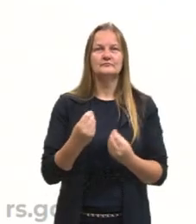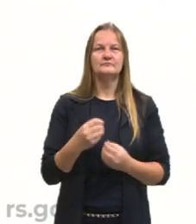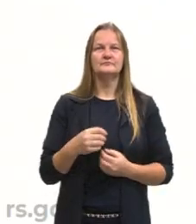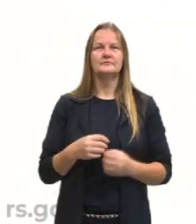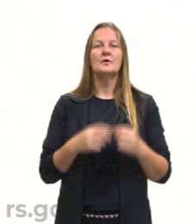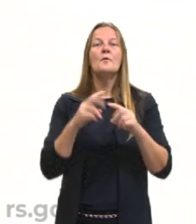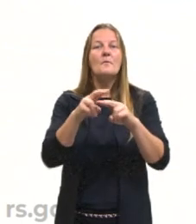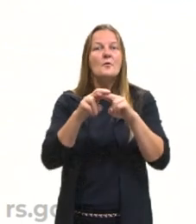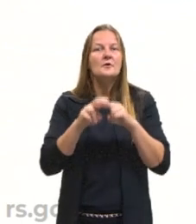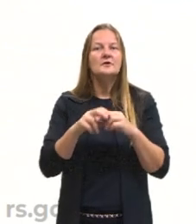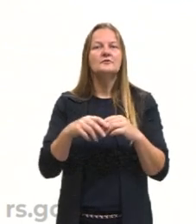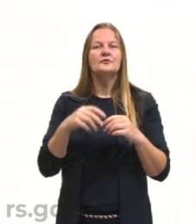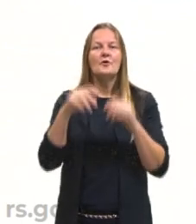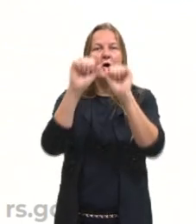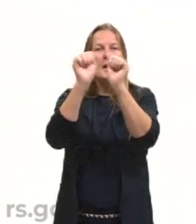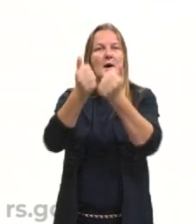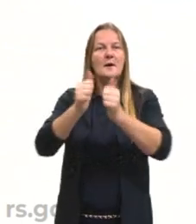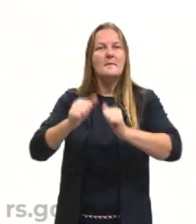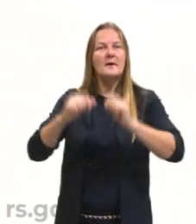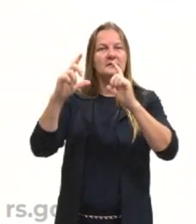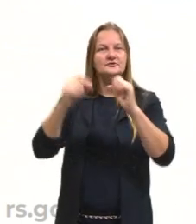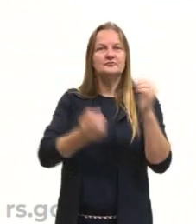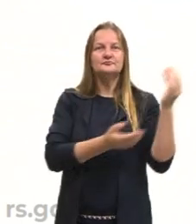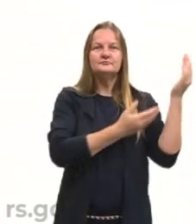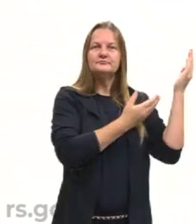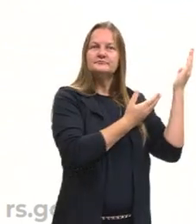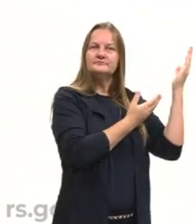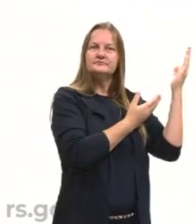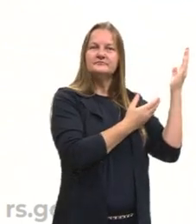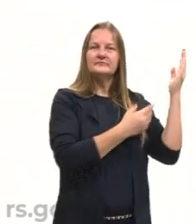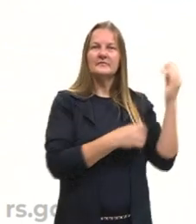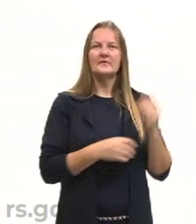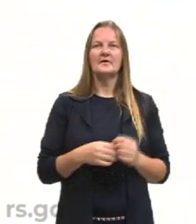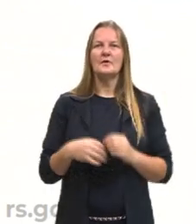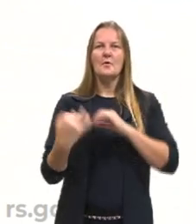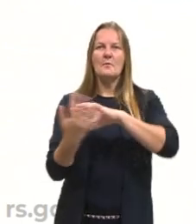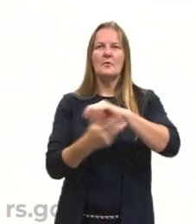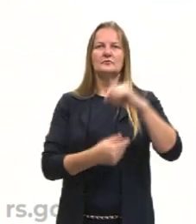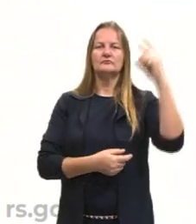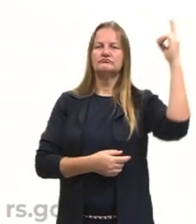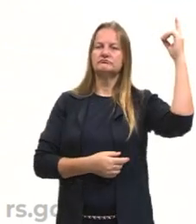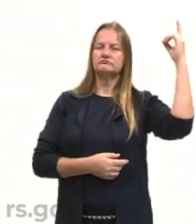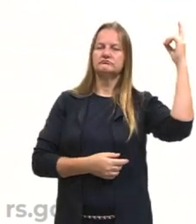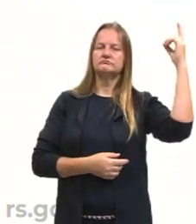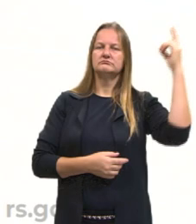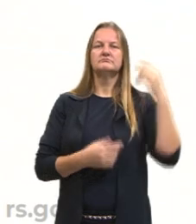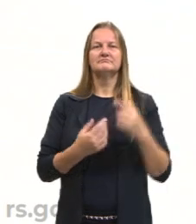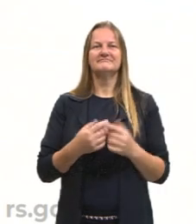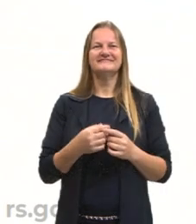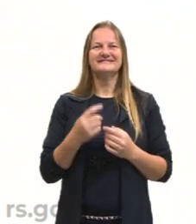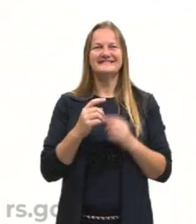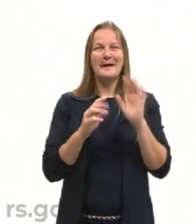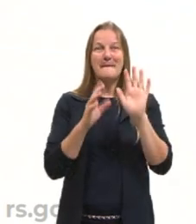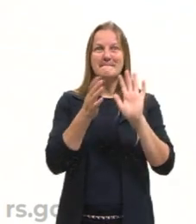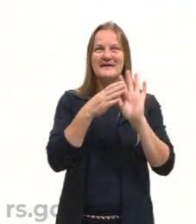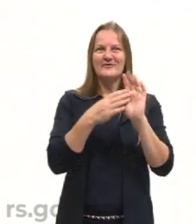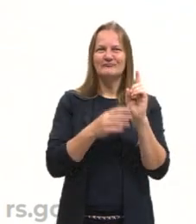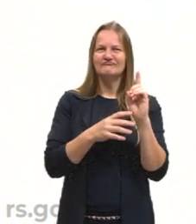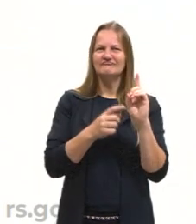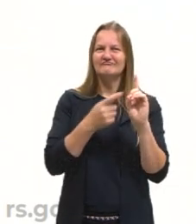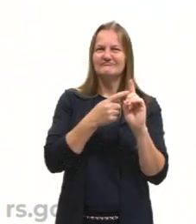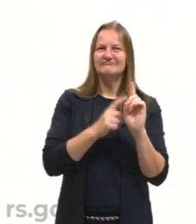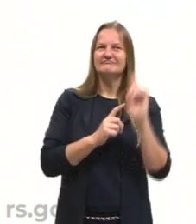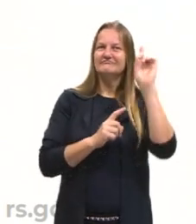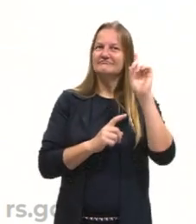com o dedo para cima, que o mundo, o mundo, o ser, o ser, estaria no mundo inteligível